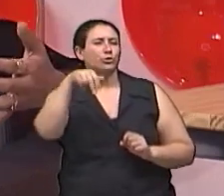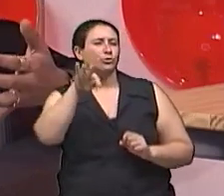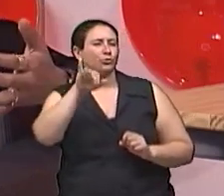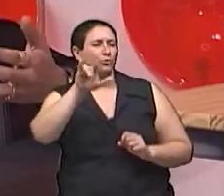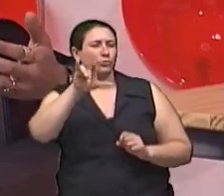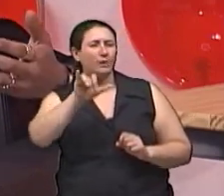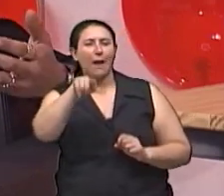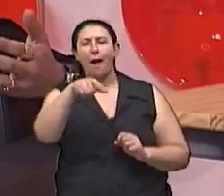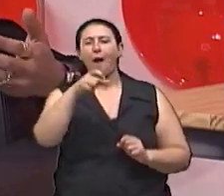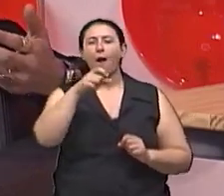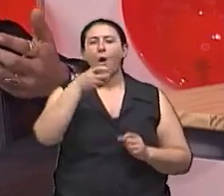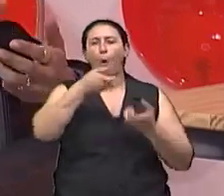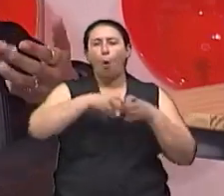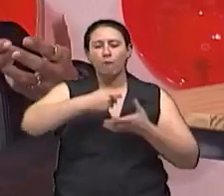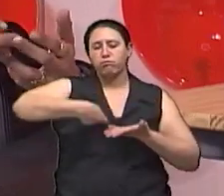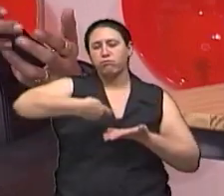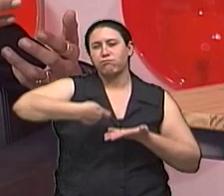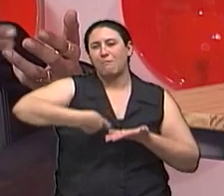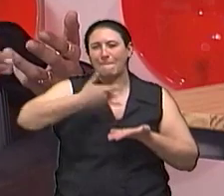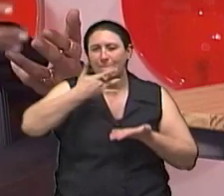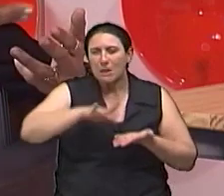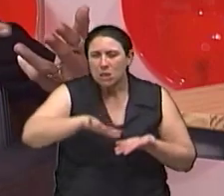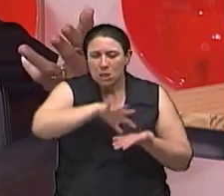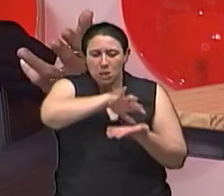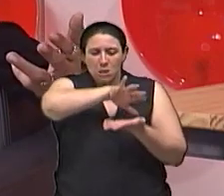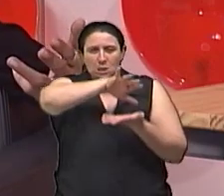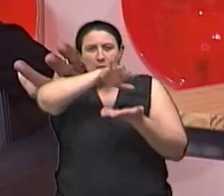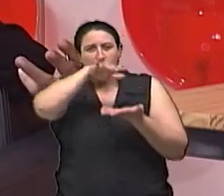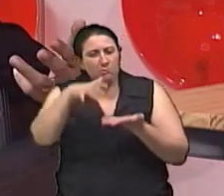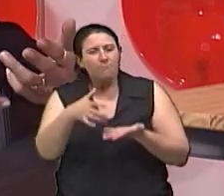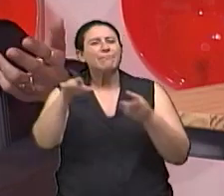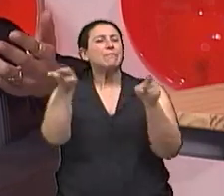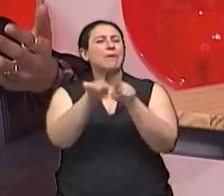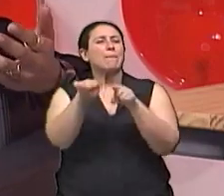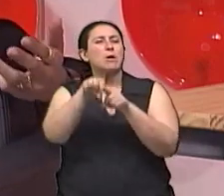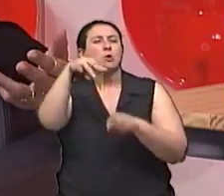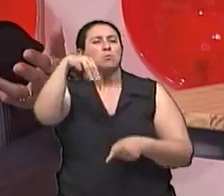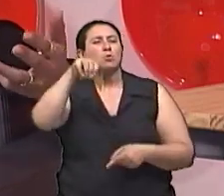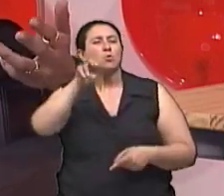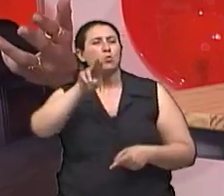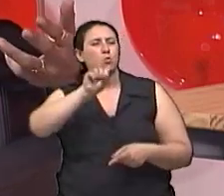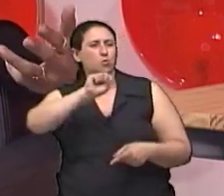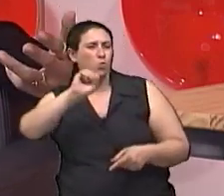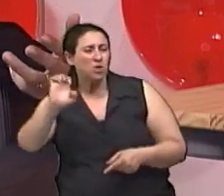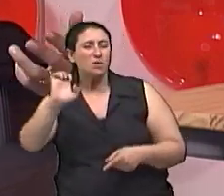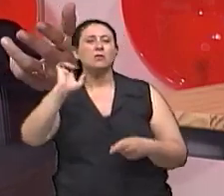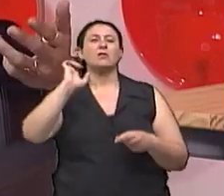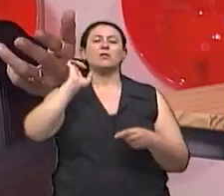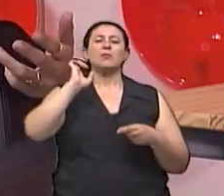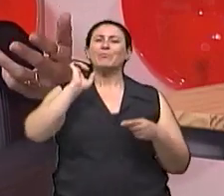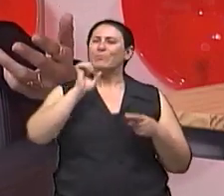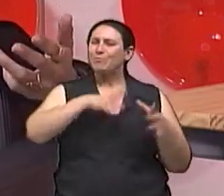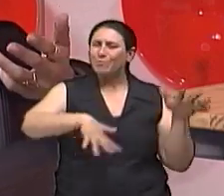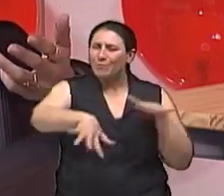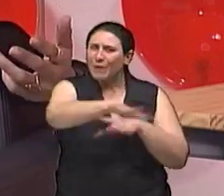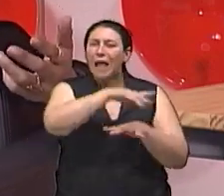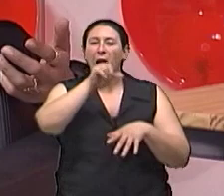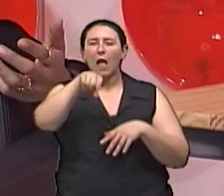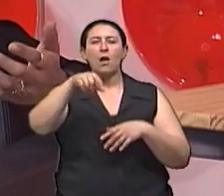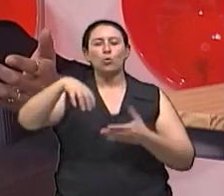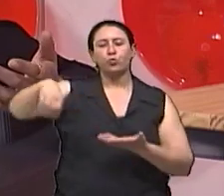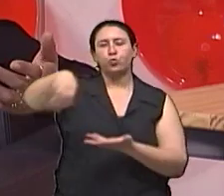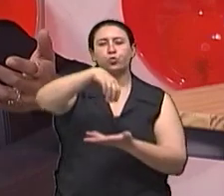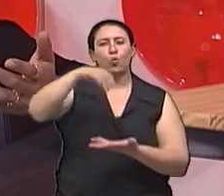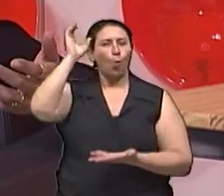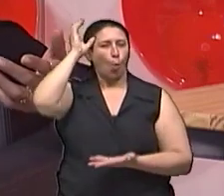a fruta Usar o mousse Natural Mais leve Que são os mais leves